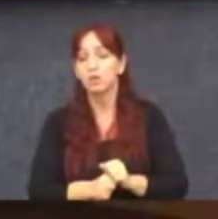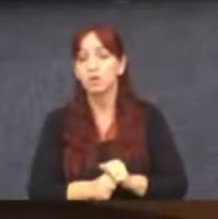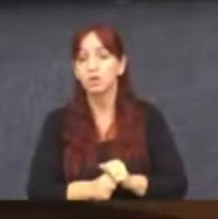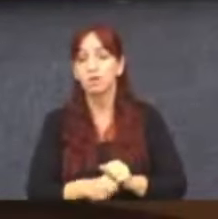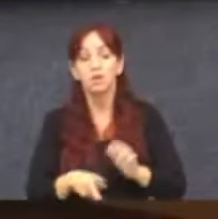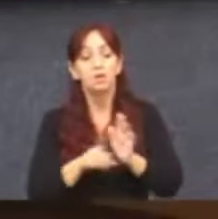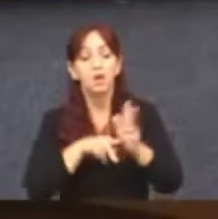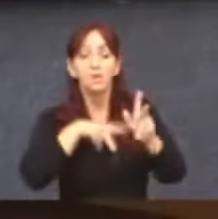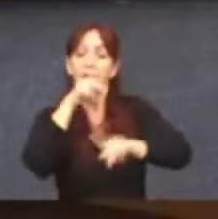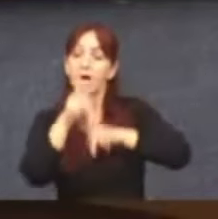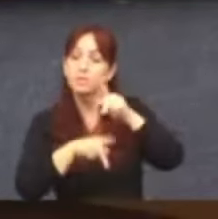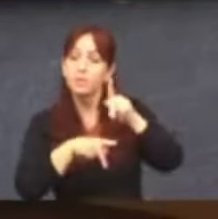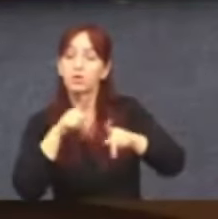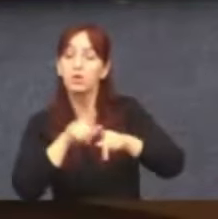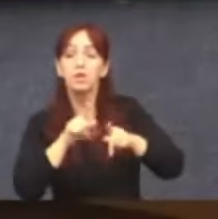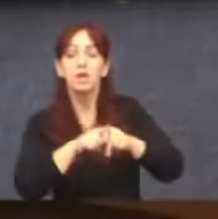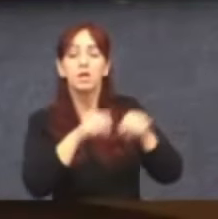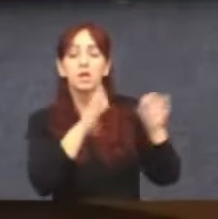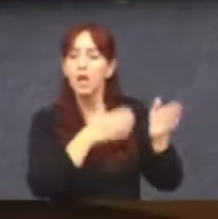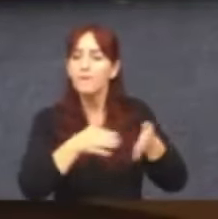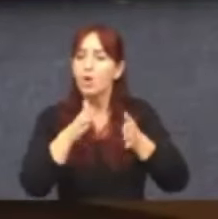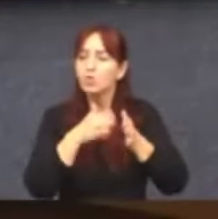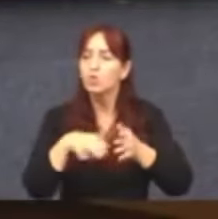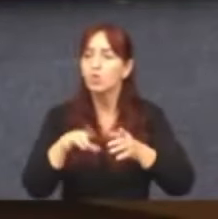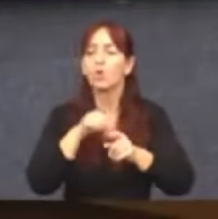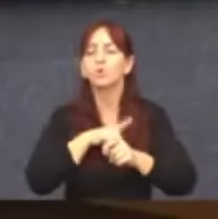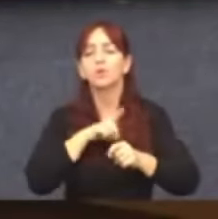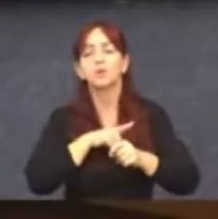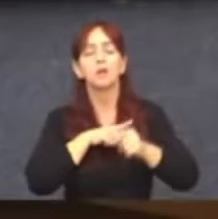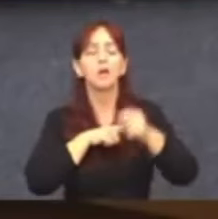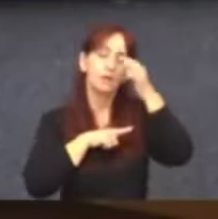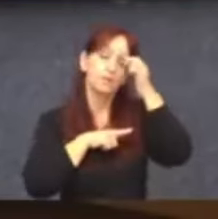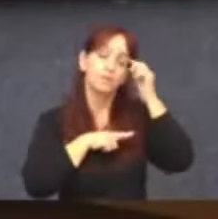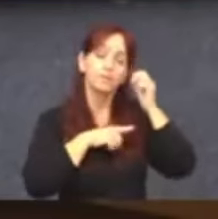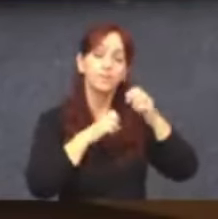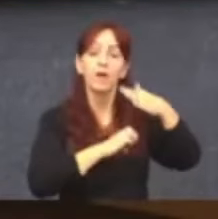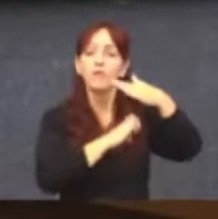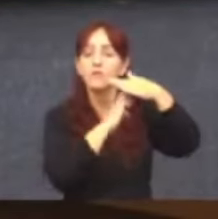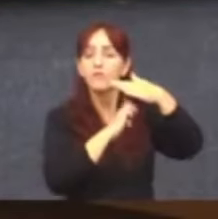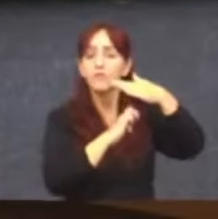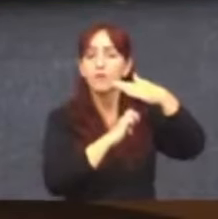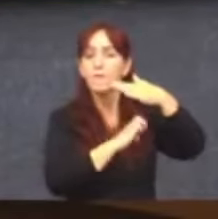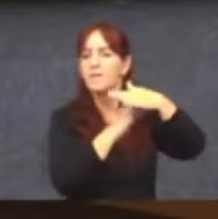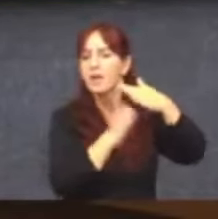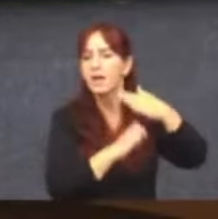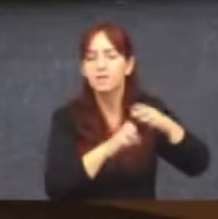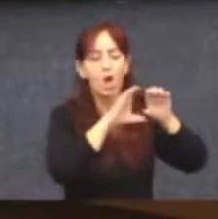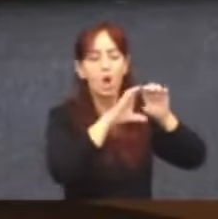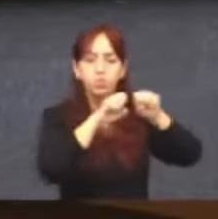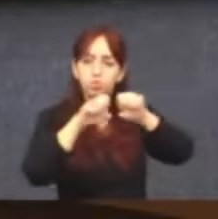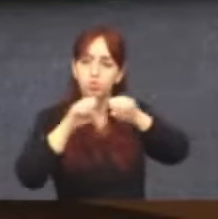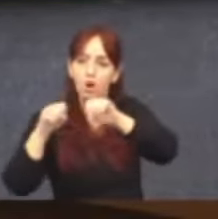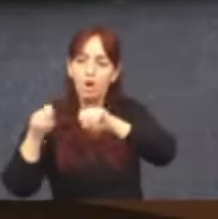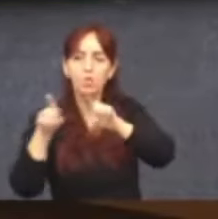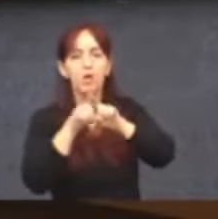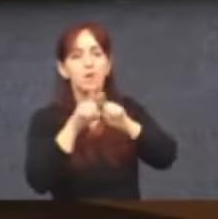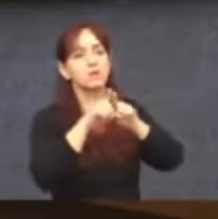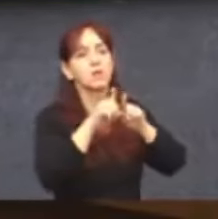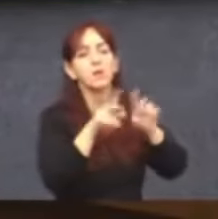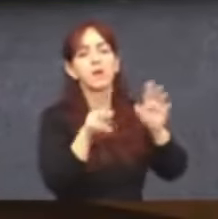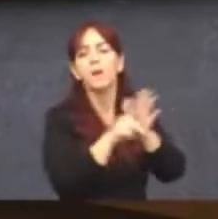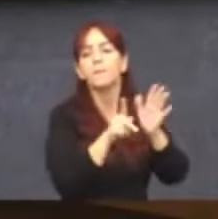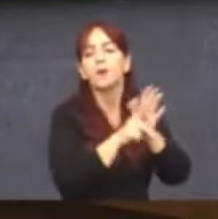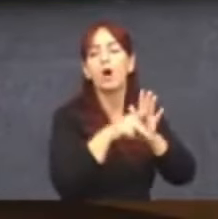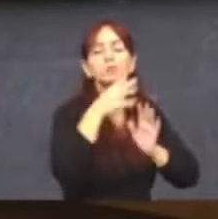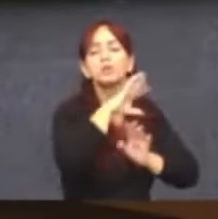faz produção, que tem produtos de origem animal, fábricas de linguiça, por exemplo, e outros tipos de derivados de produtos de